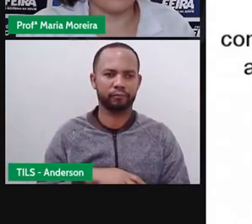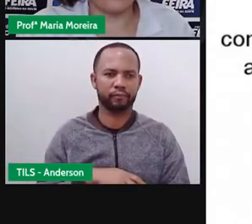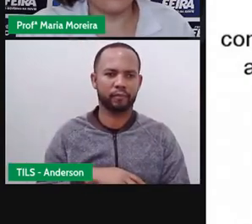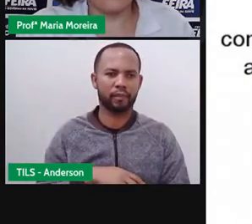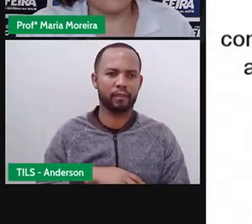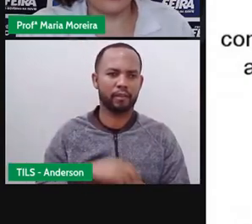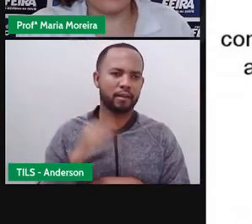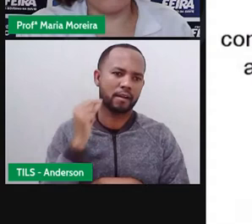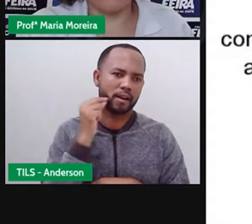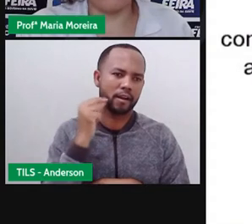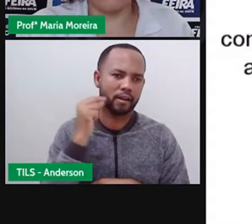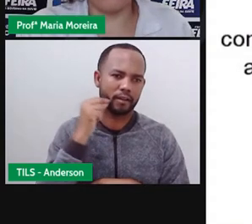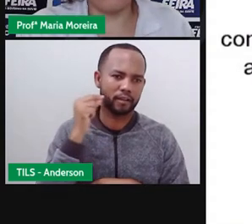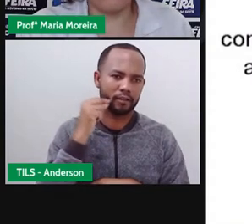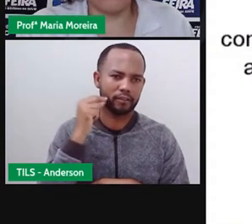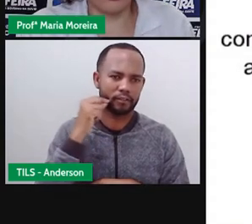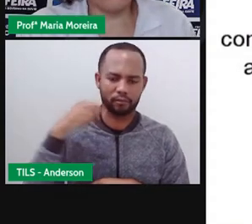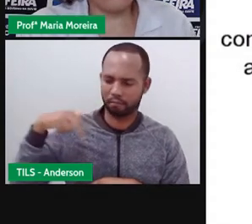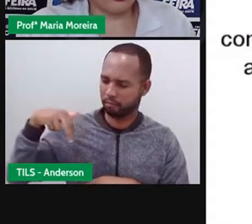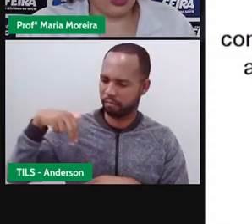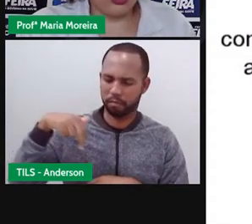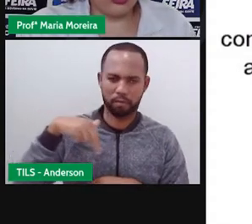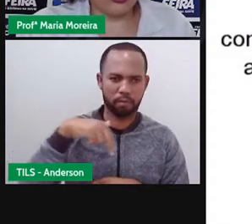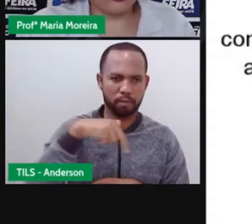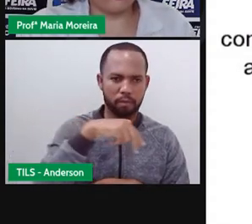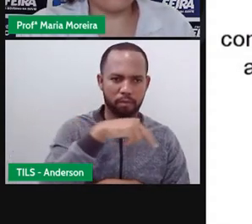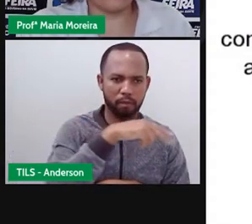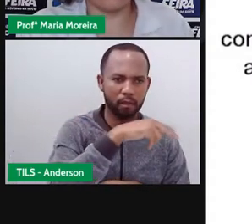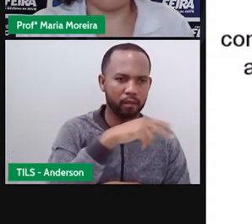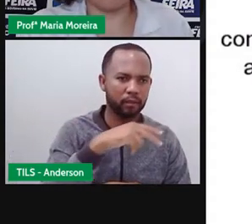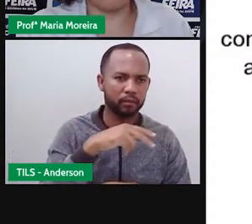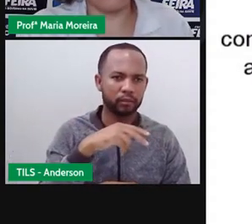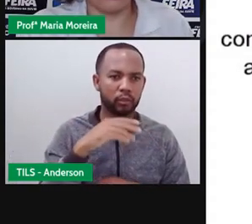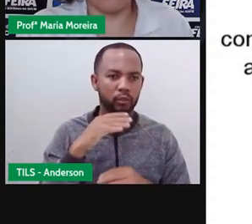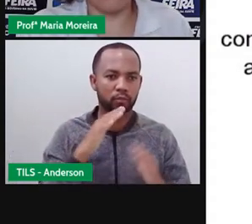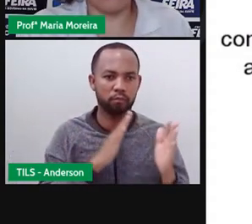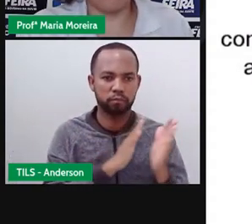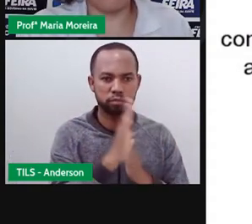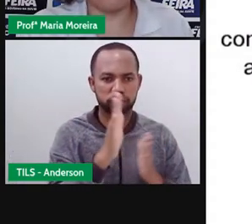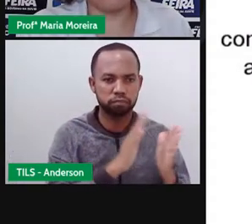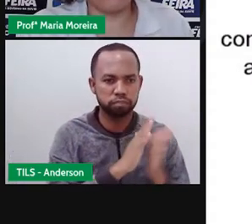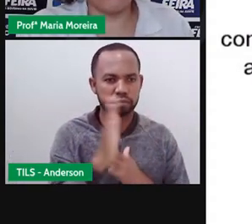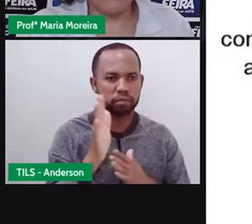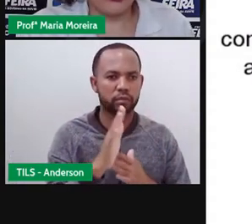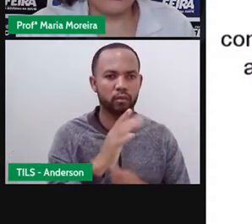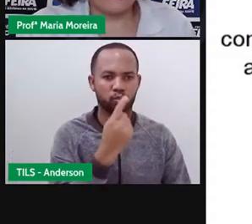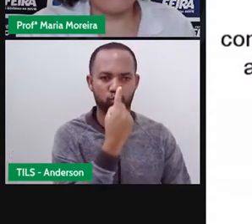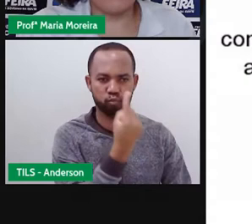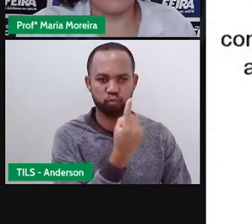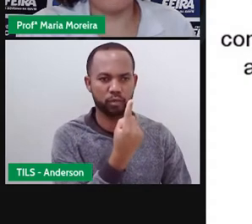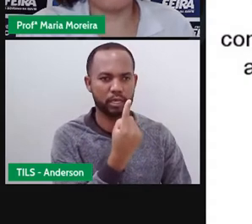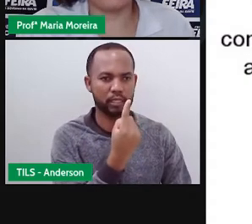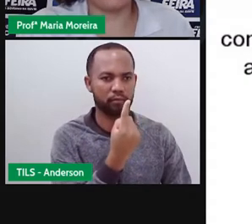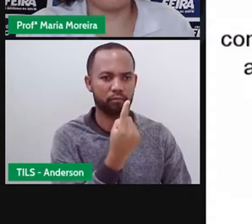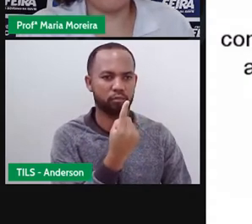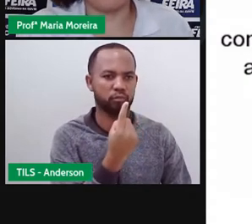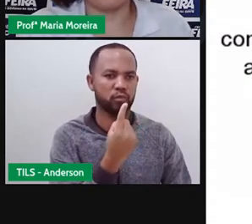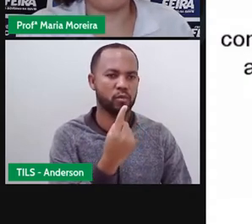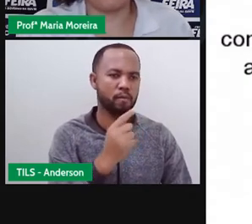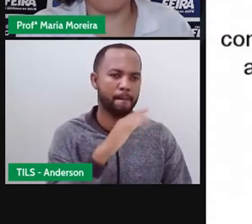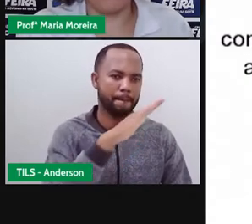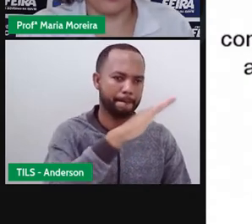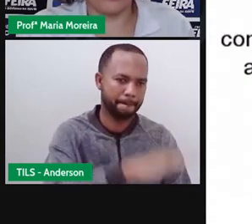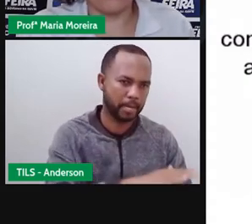cima dele e ele acordou. Todos conseguiram fugir. Minus um que o leão prendeu